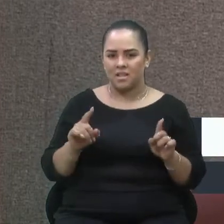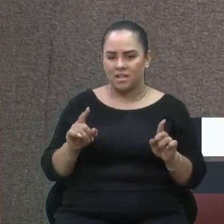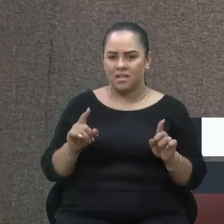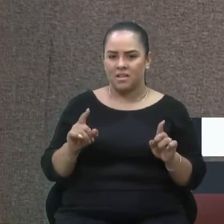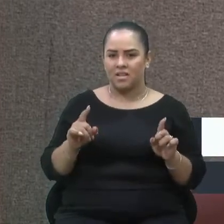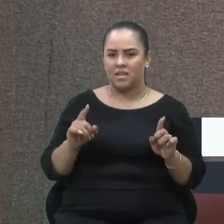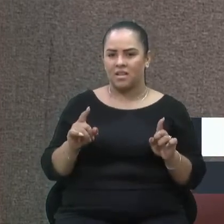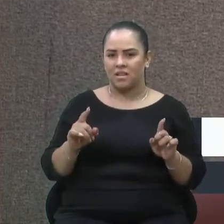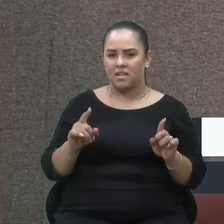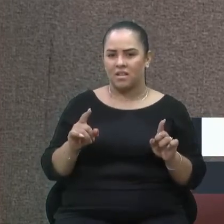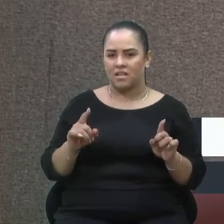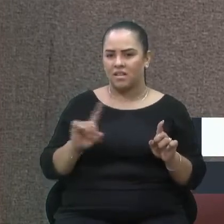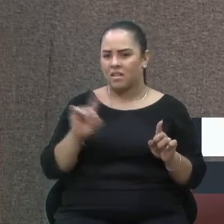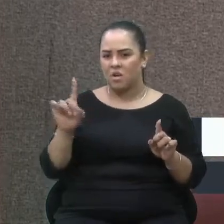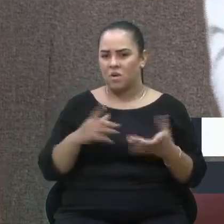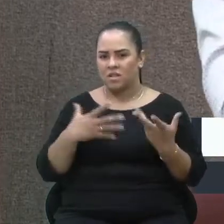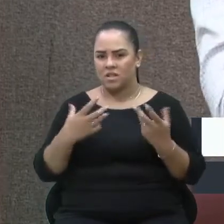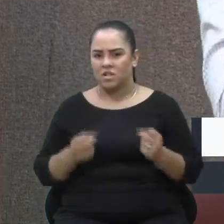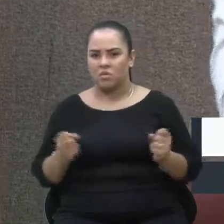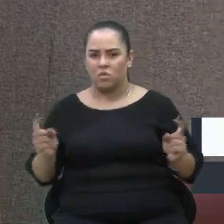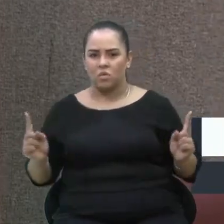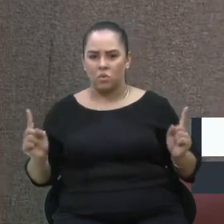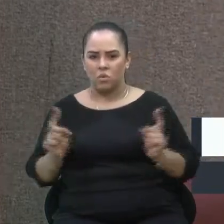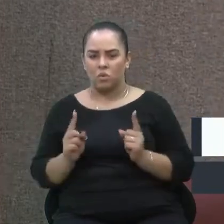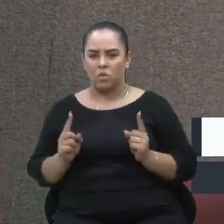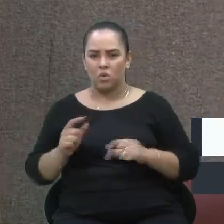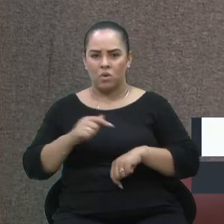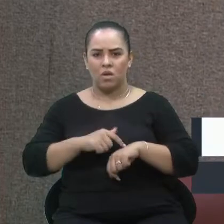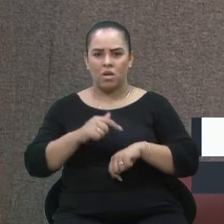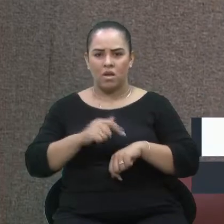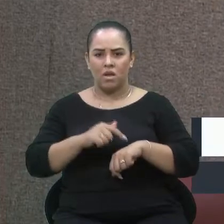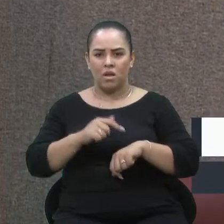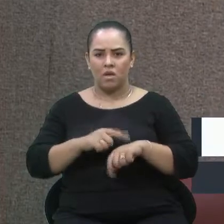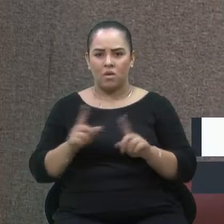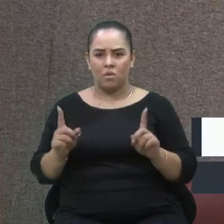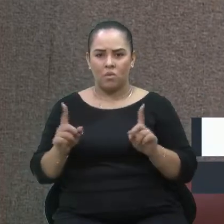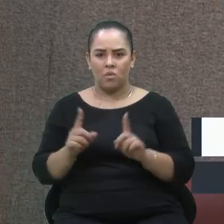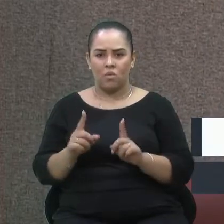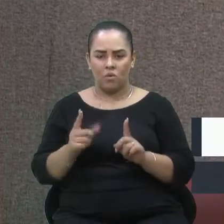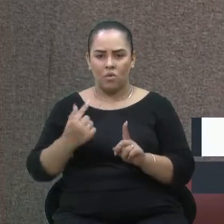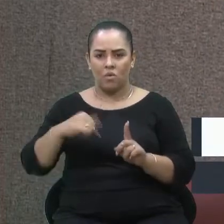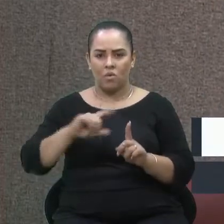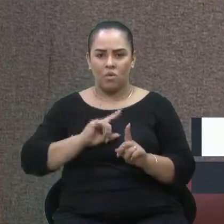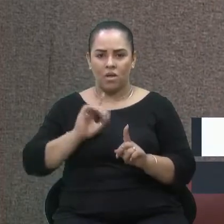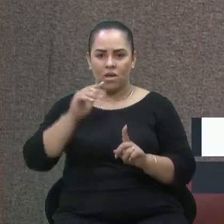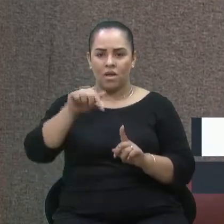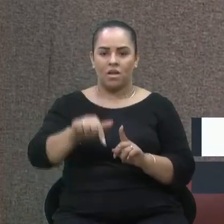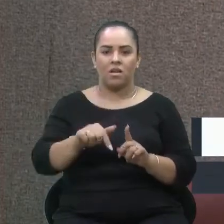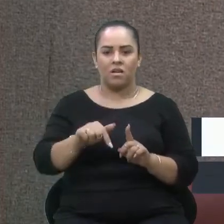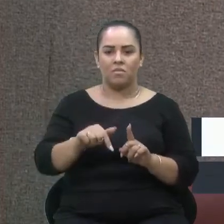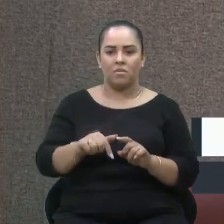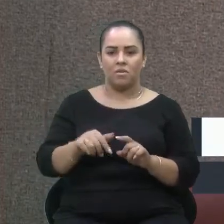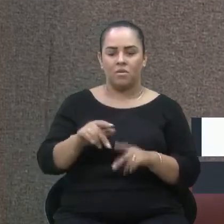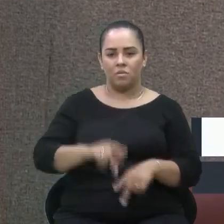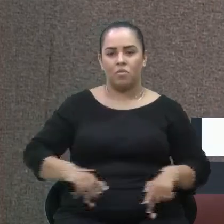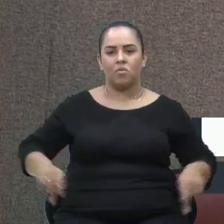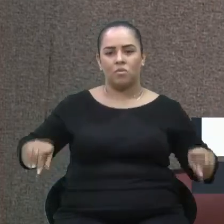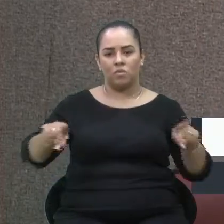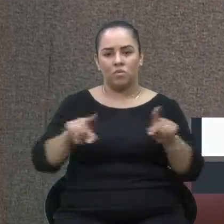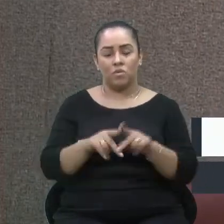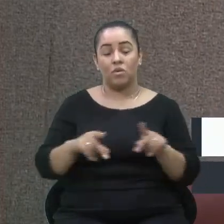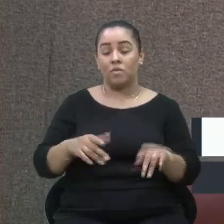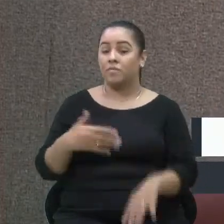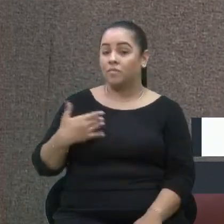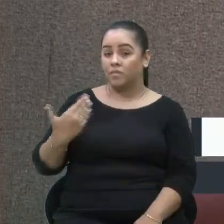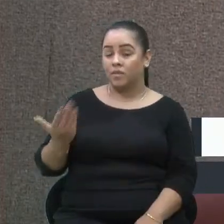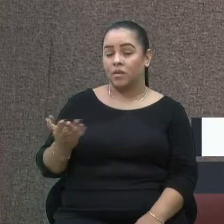aceitando rotas a menos, horários a menos, é discurso fácil. A gente está aqui pela população. E a população está